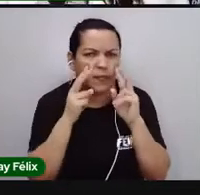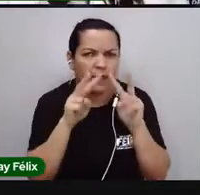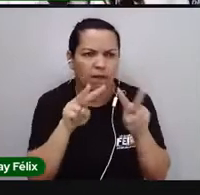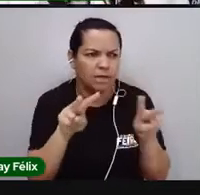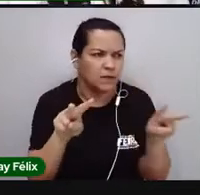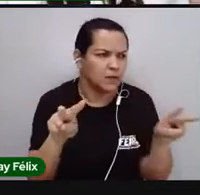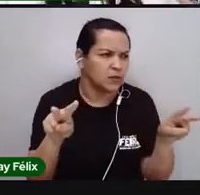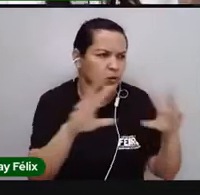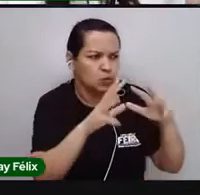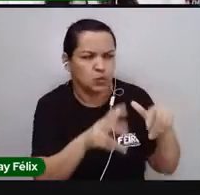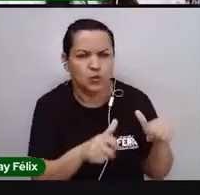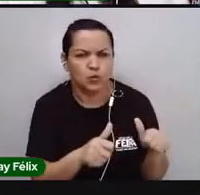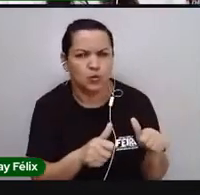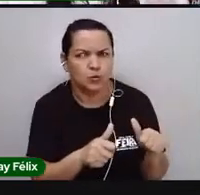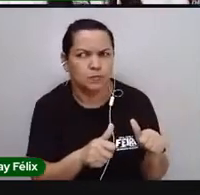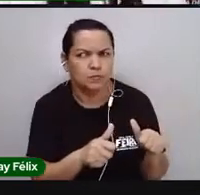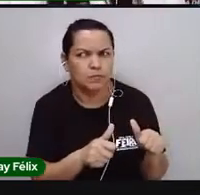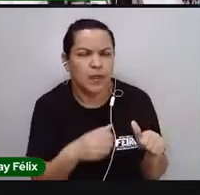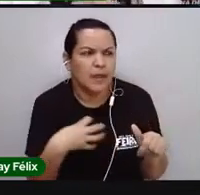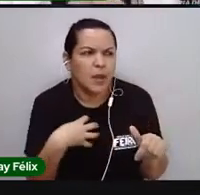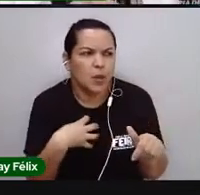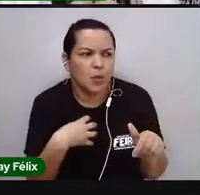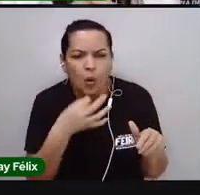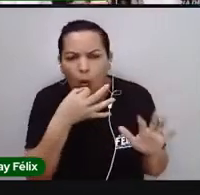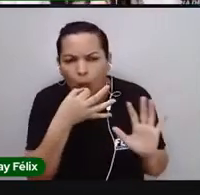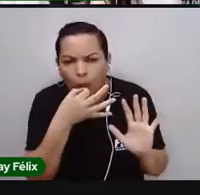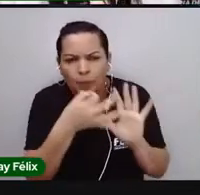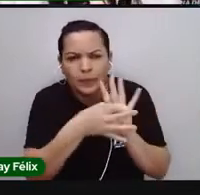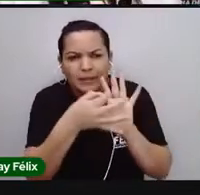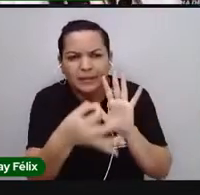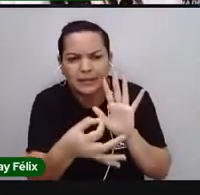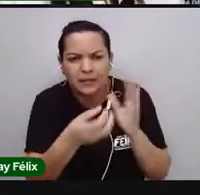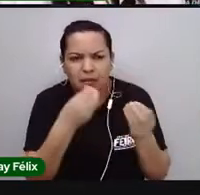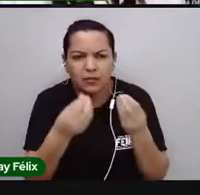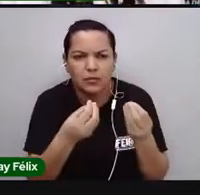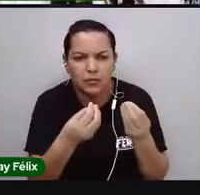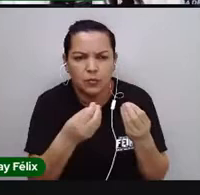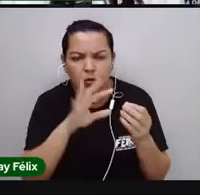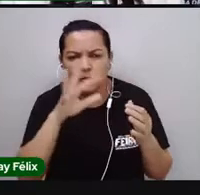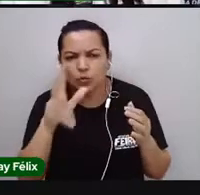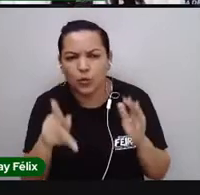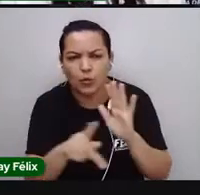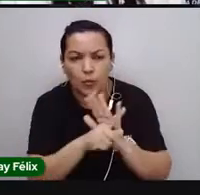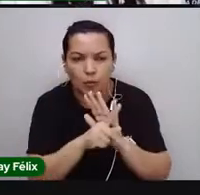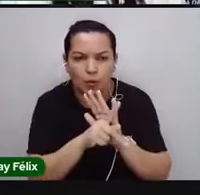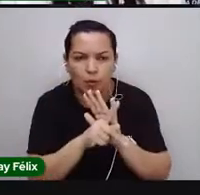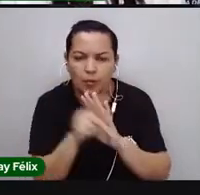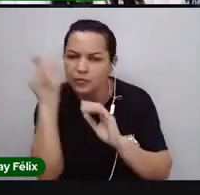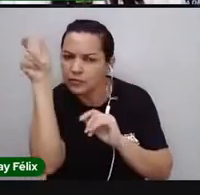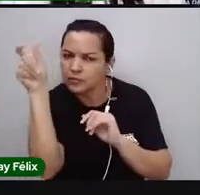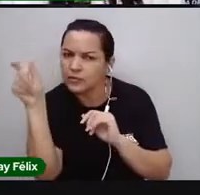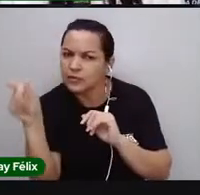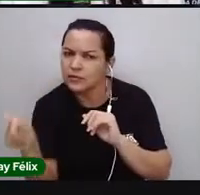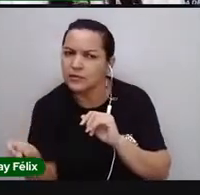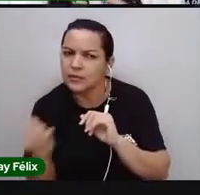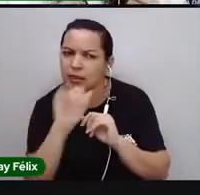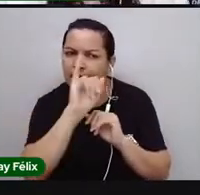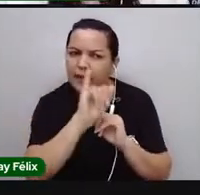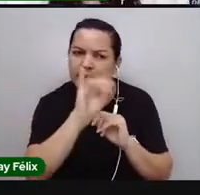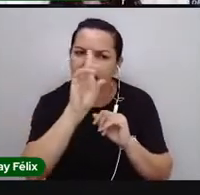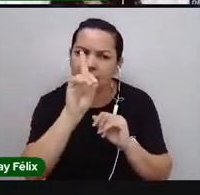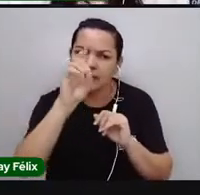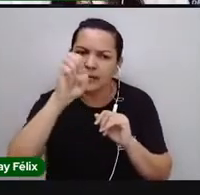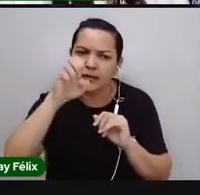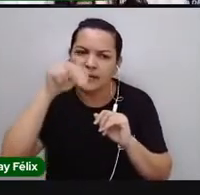vejo no mundo? Tudo isso faz parte da nossa identidade. Pró, mas a aula de hoje não era de ciências?